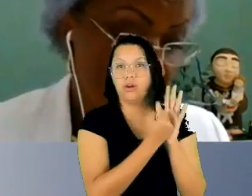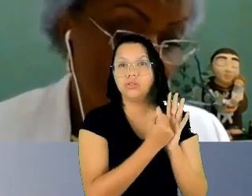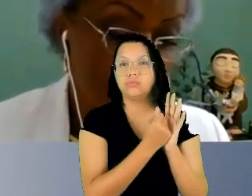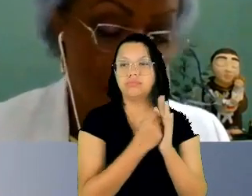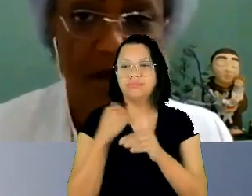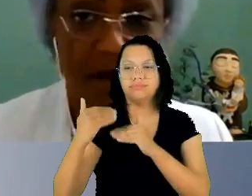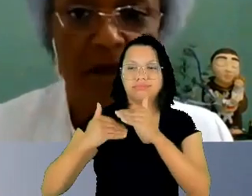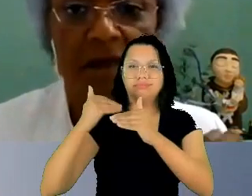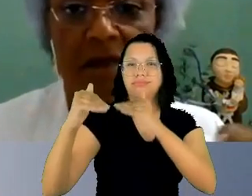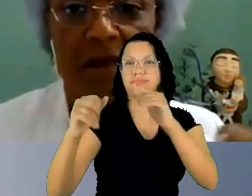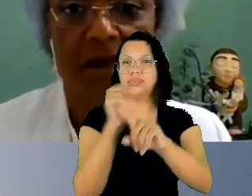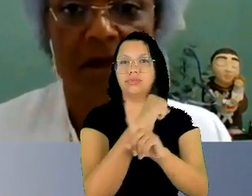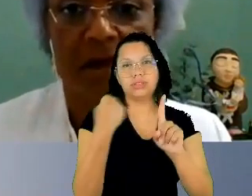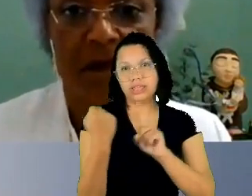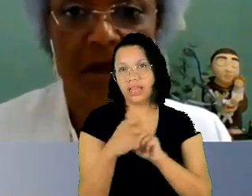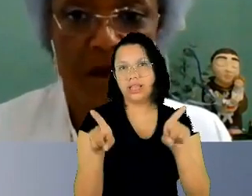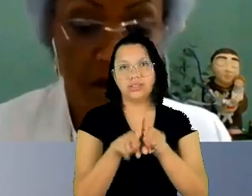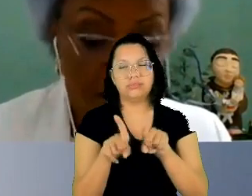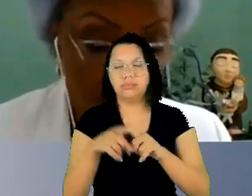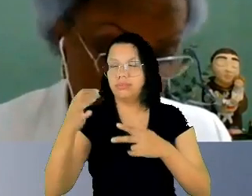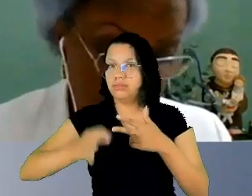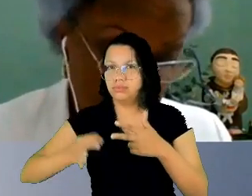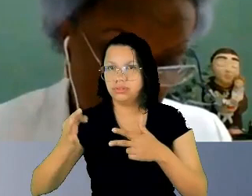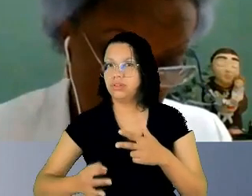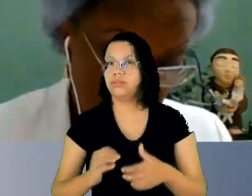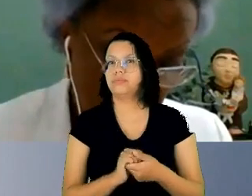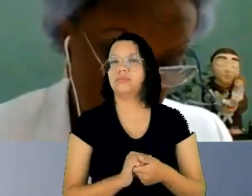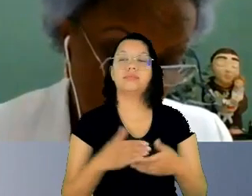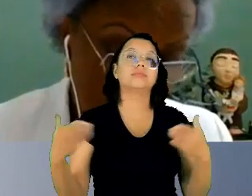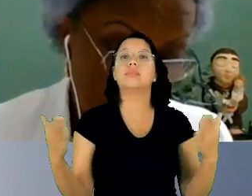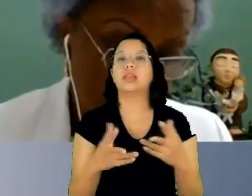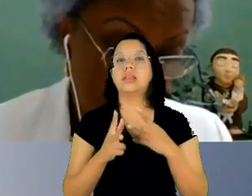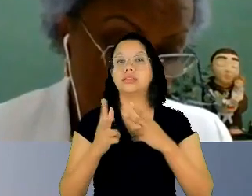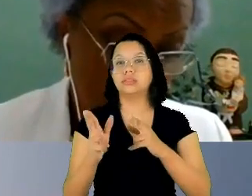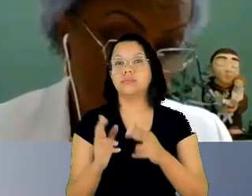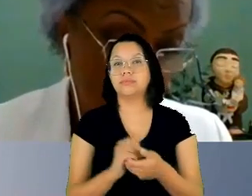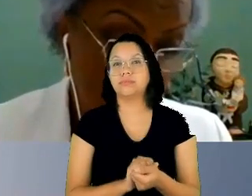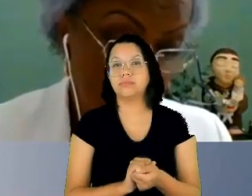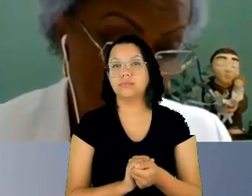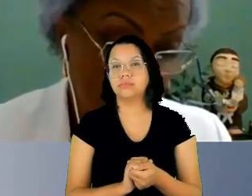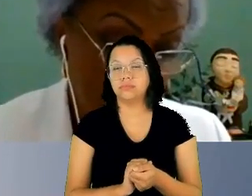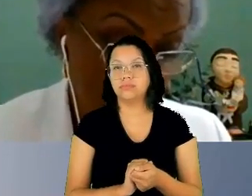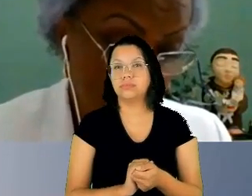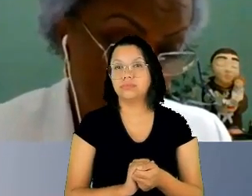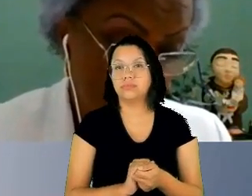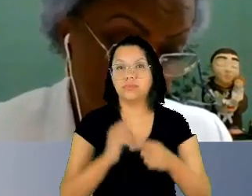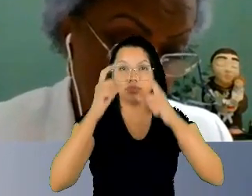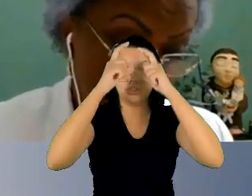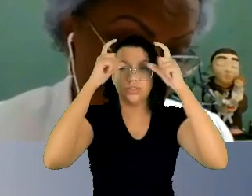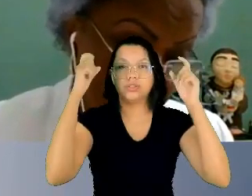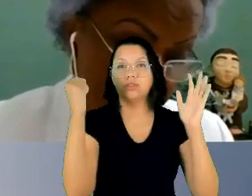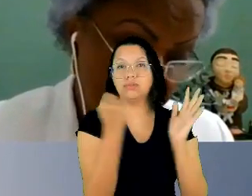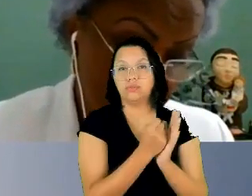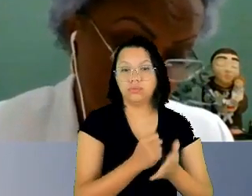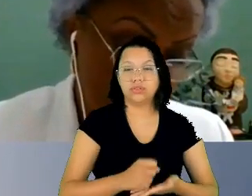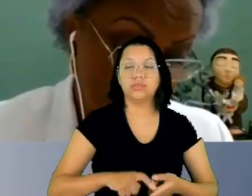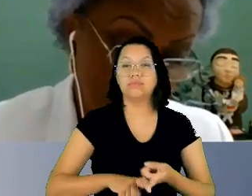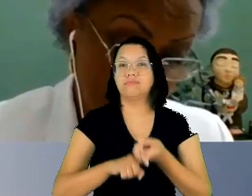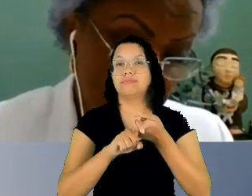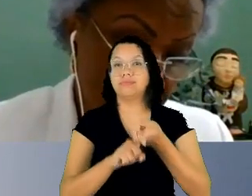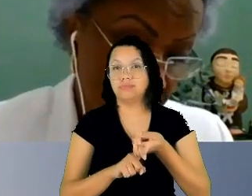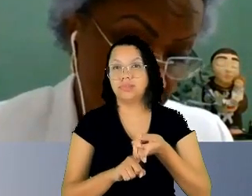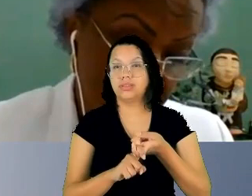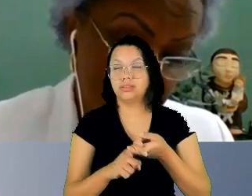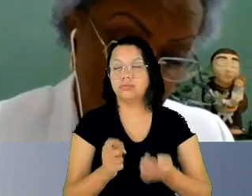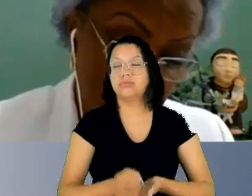esses mesmos estereótipos que sustentam essas estruturas assimétricas de poder a